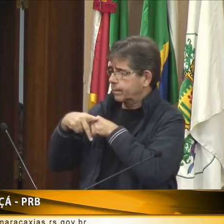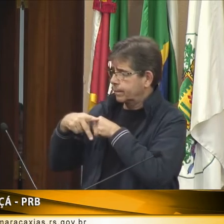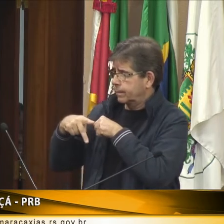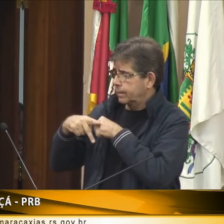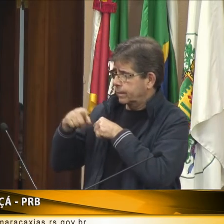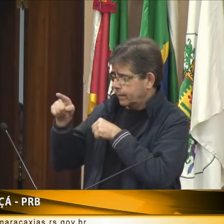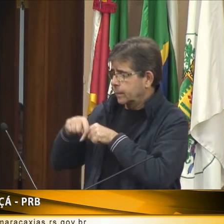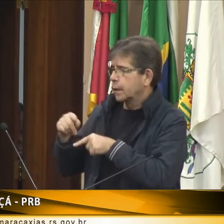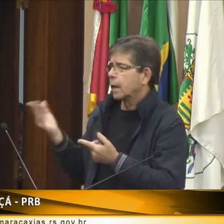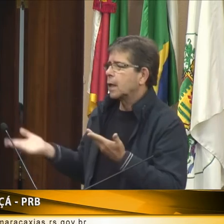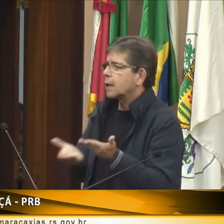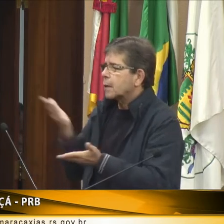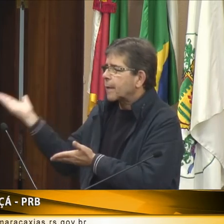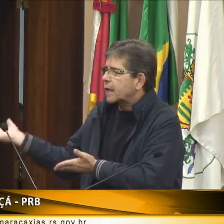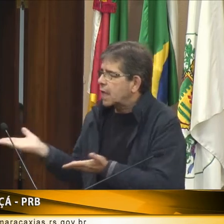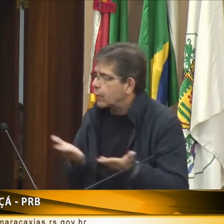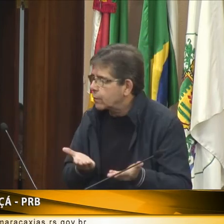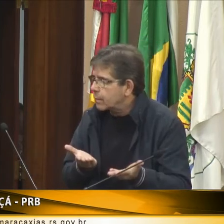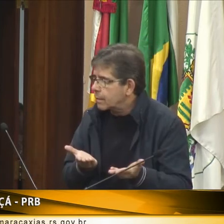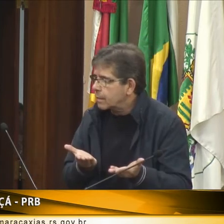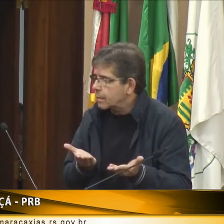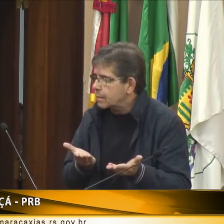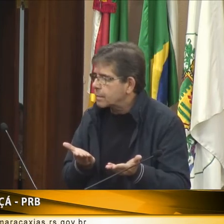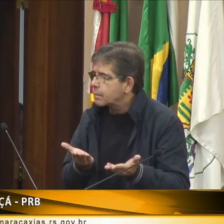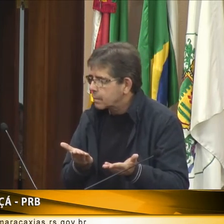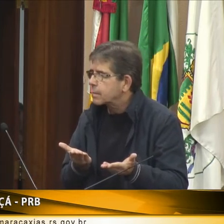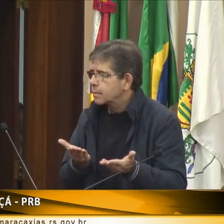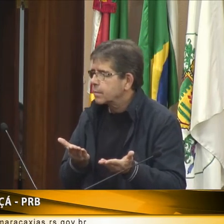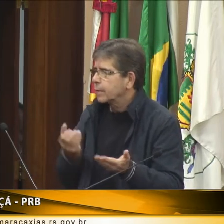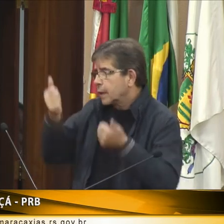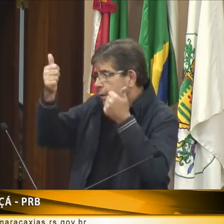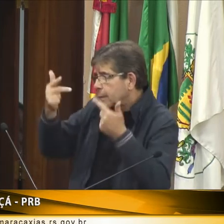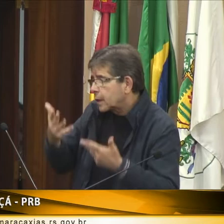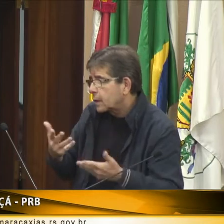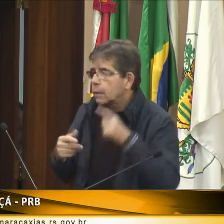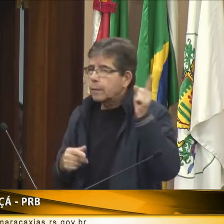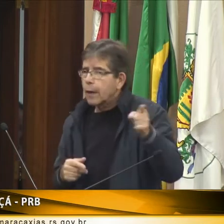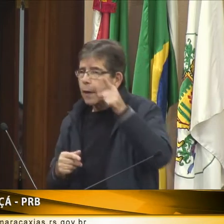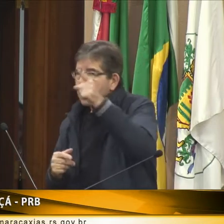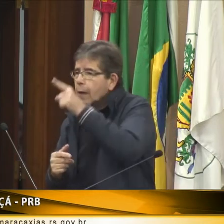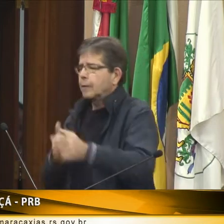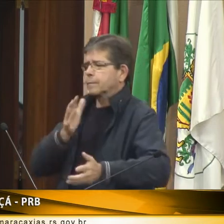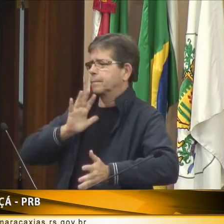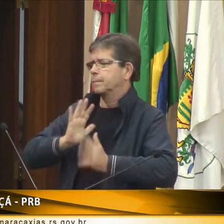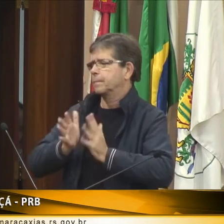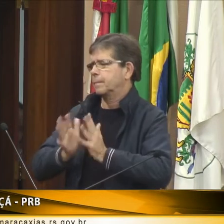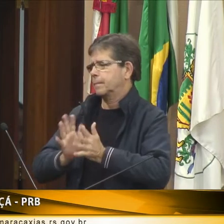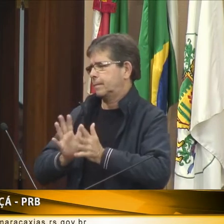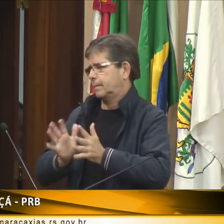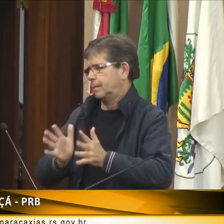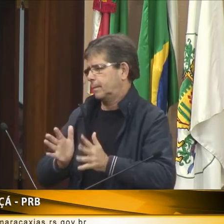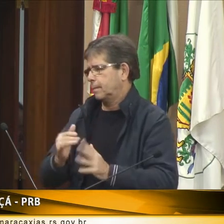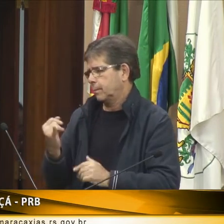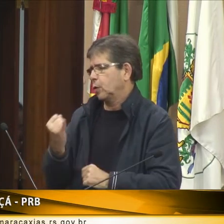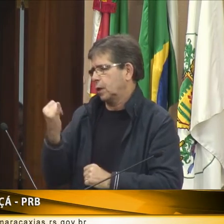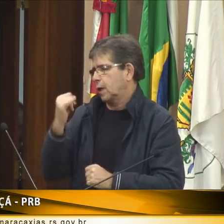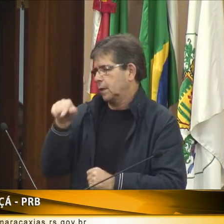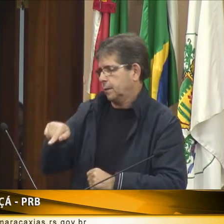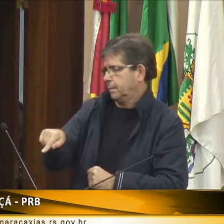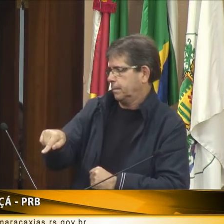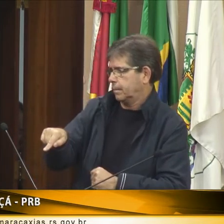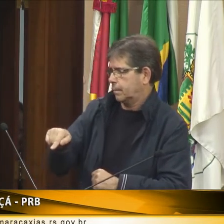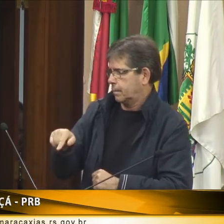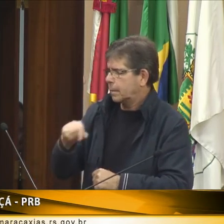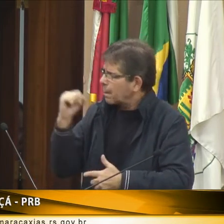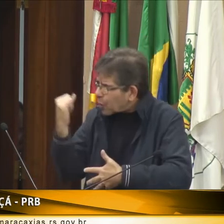Também dentro dos shoppings. Nas recepções dos shoppings. Explicar, por exemplo, a língua de